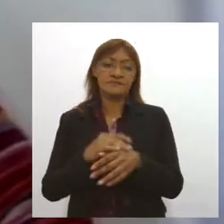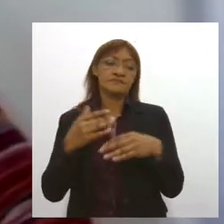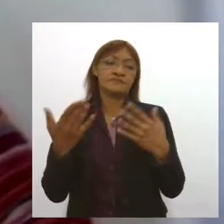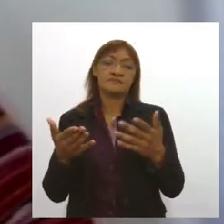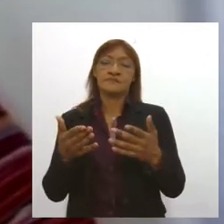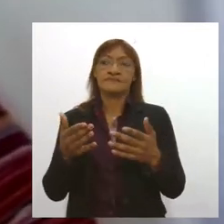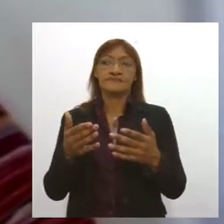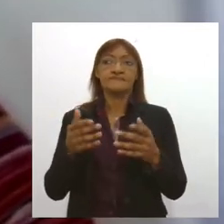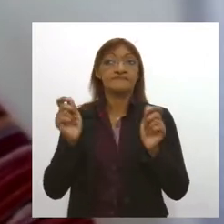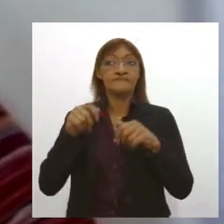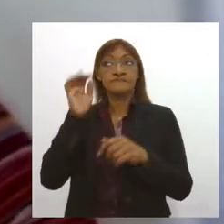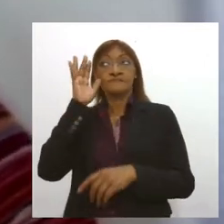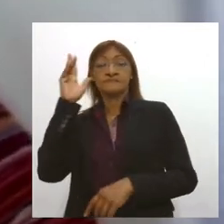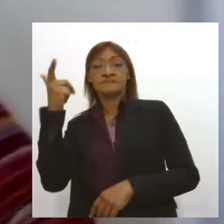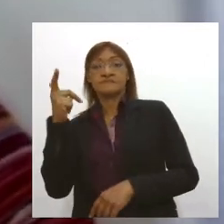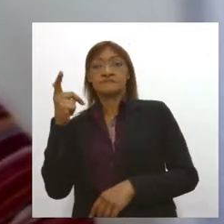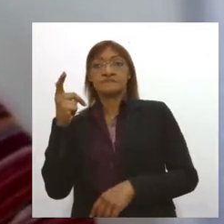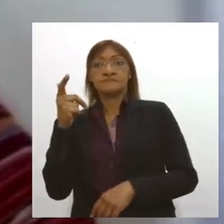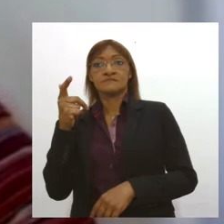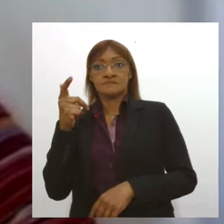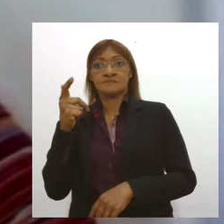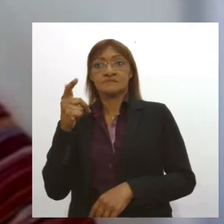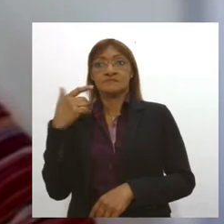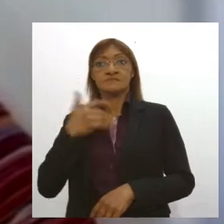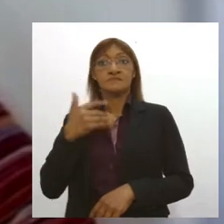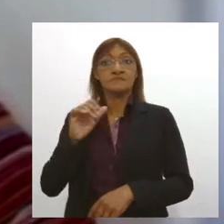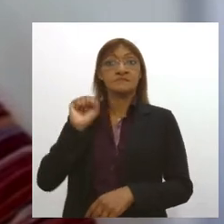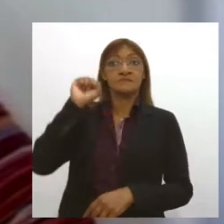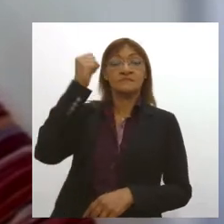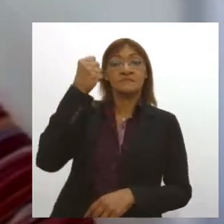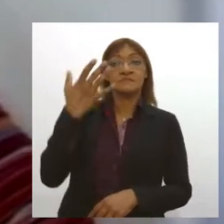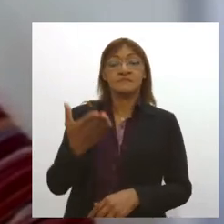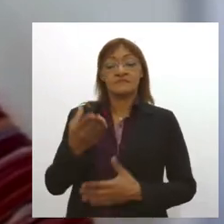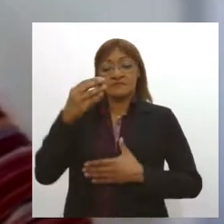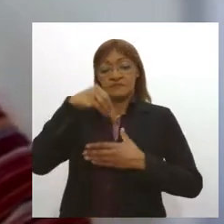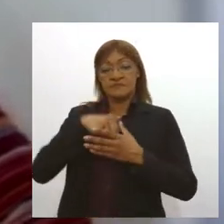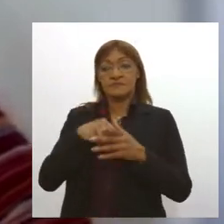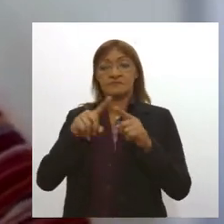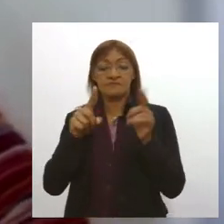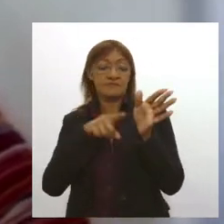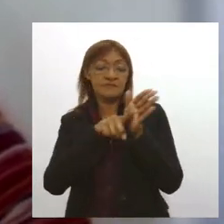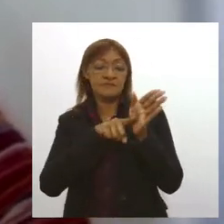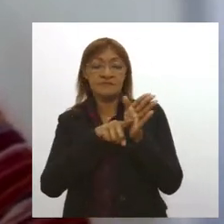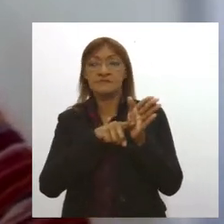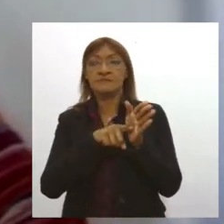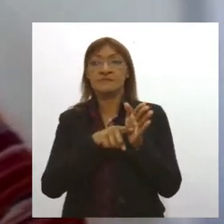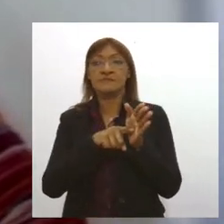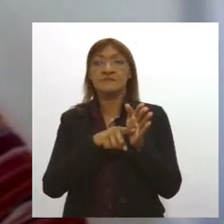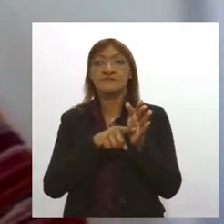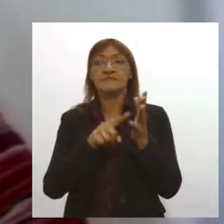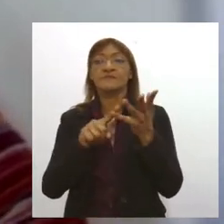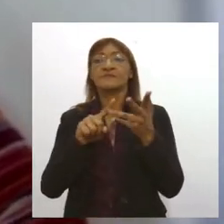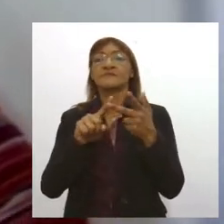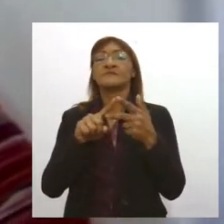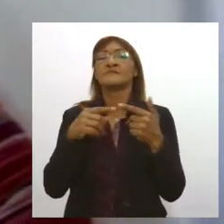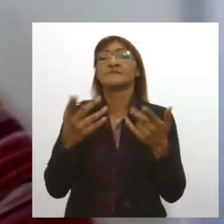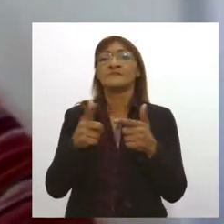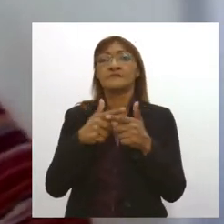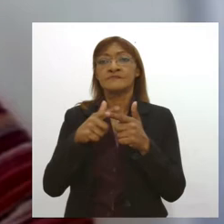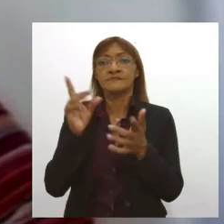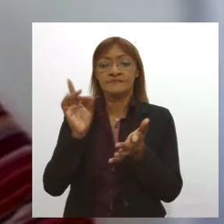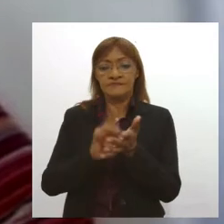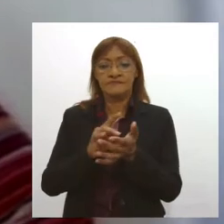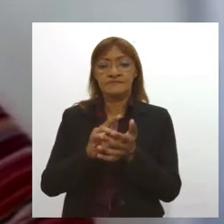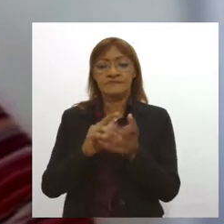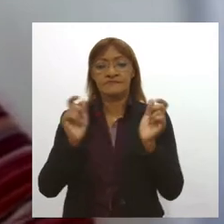piora pode estar baseada nisso. Mas os estudos também ainda estão tentando verificar se quais são os problemas realmente de fato para